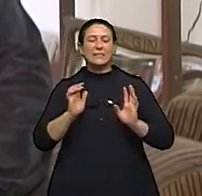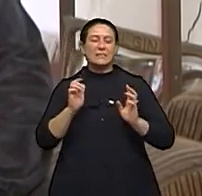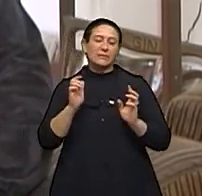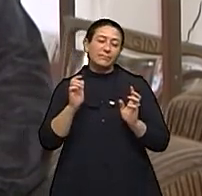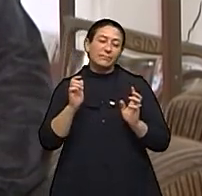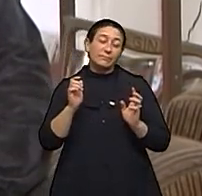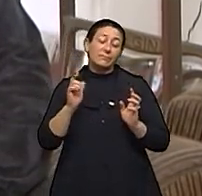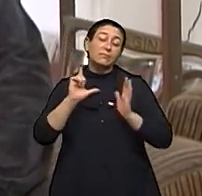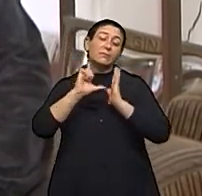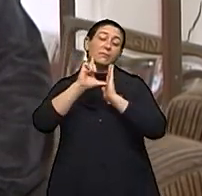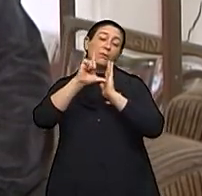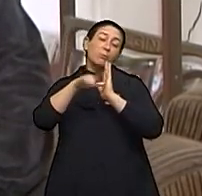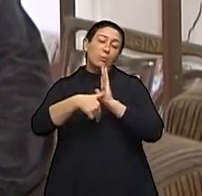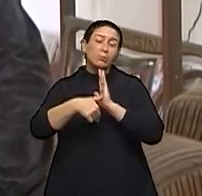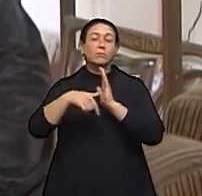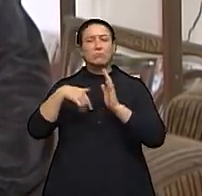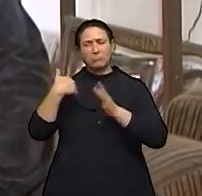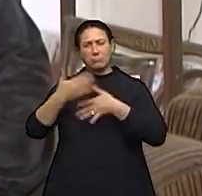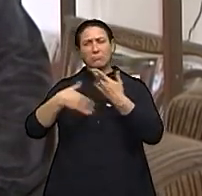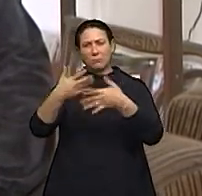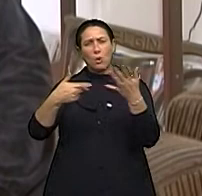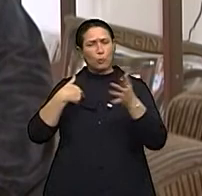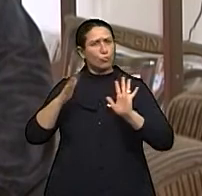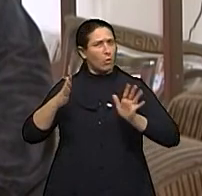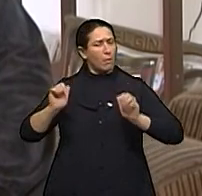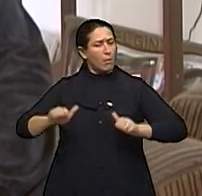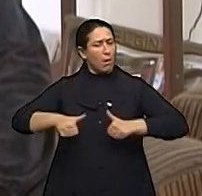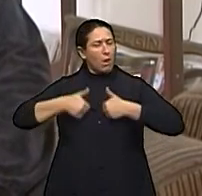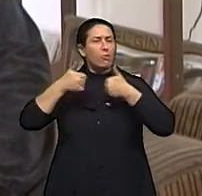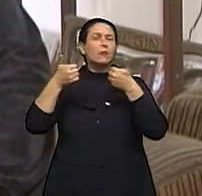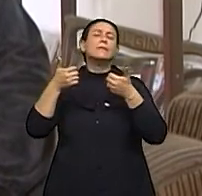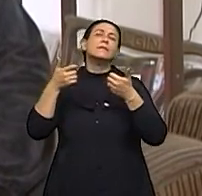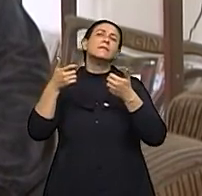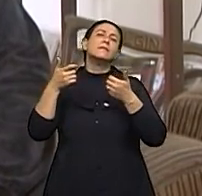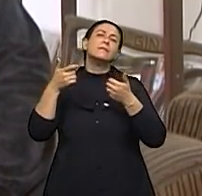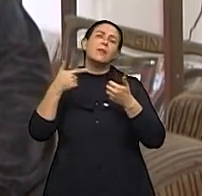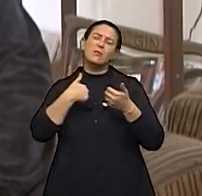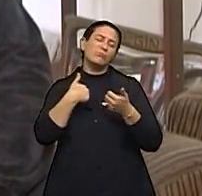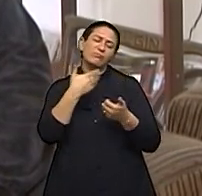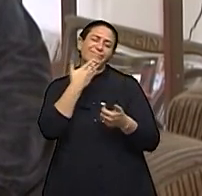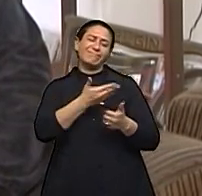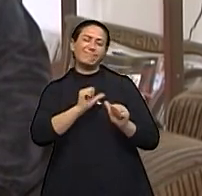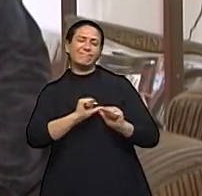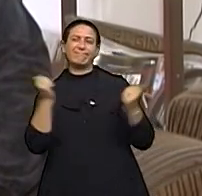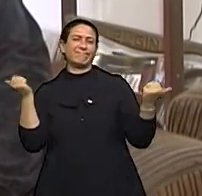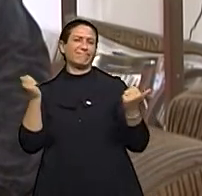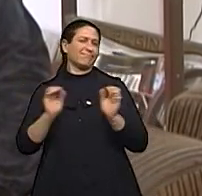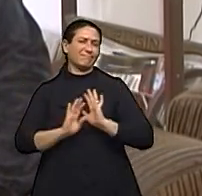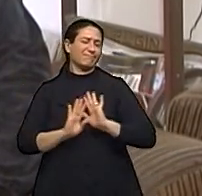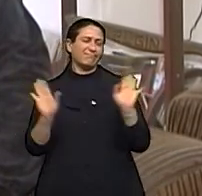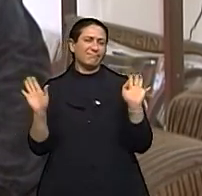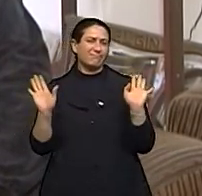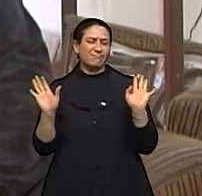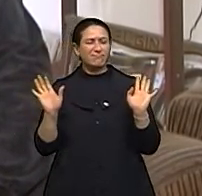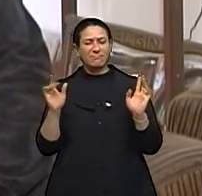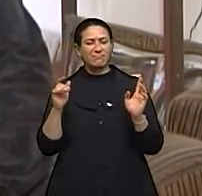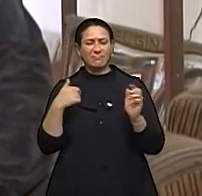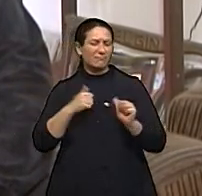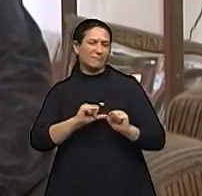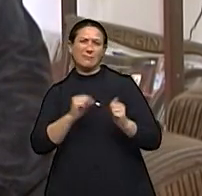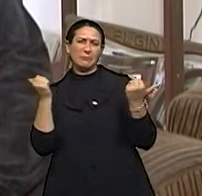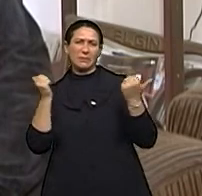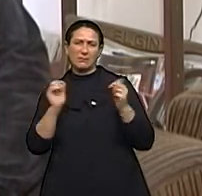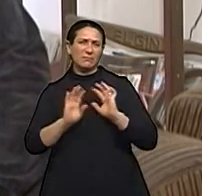Aí depois passou um tempo, que eu já estava bem recuperada, e aí pedi a separação. Me separei,